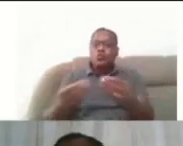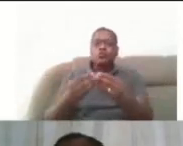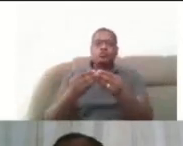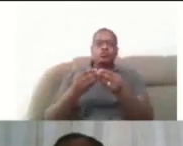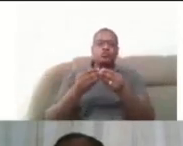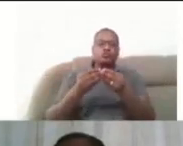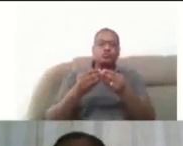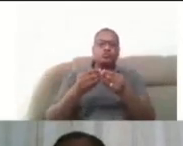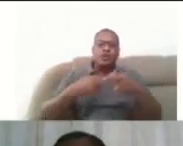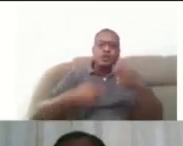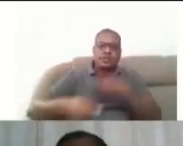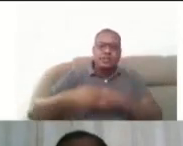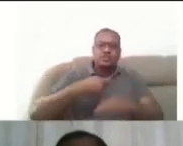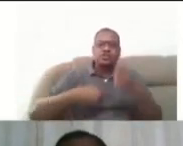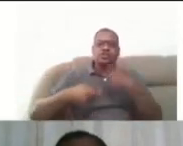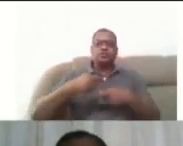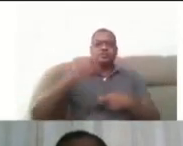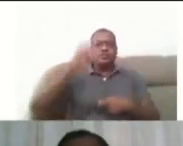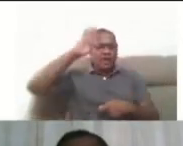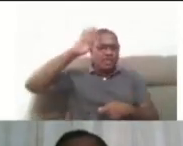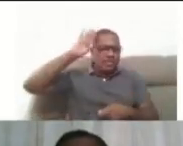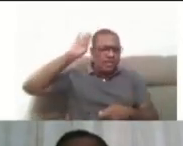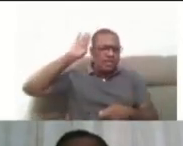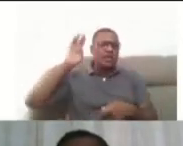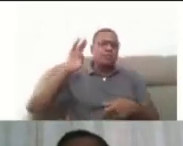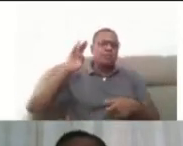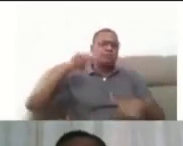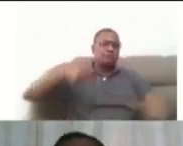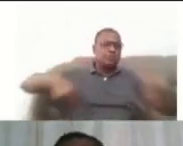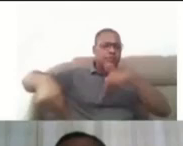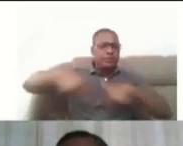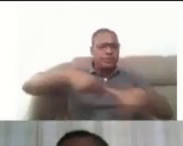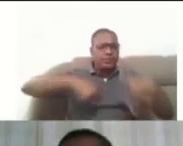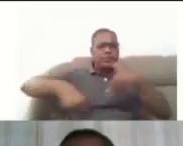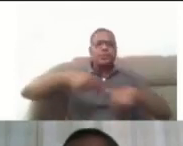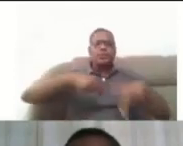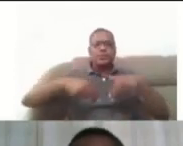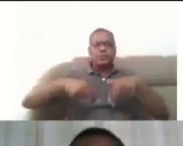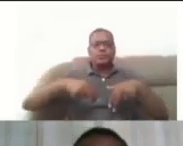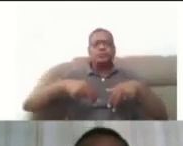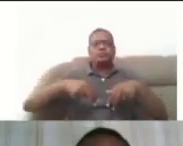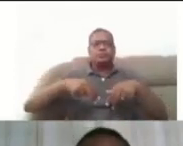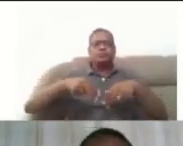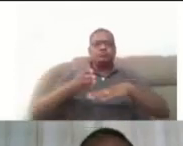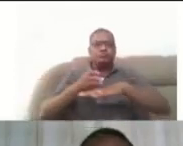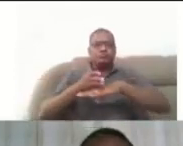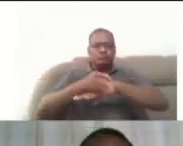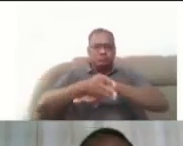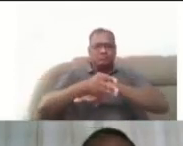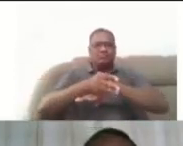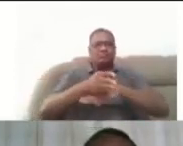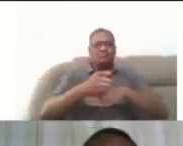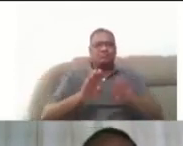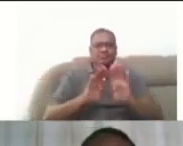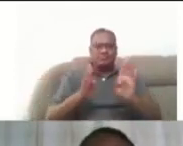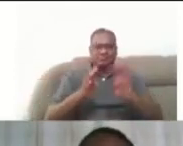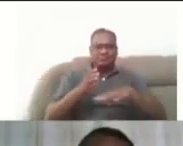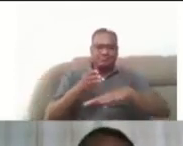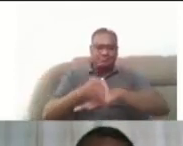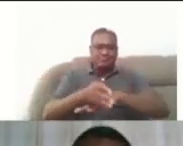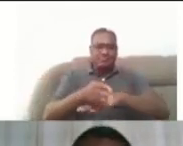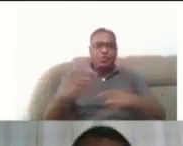administrativas, áreas de circulação e acesso da UFBA à norma de acessibilidade à NBR